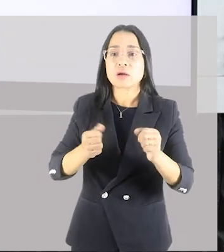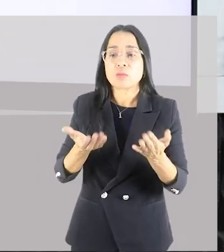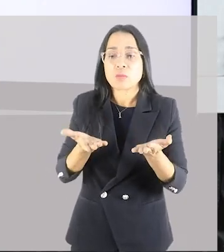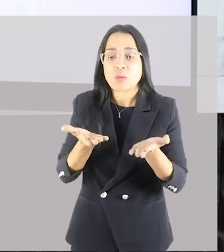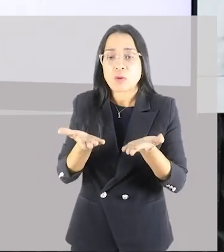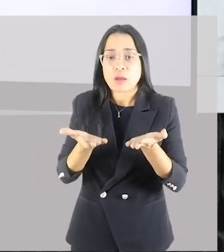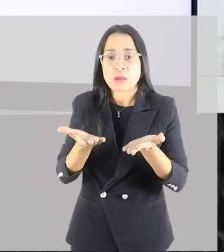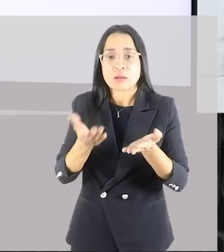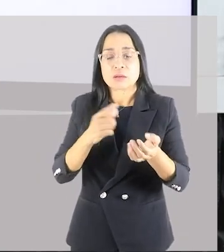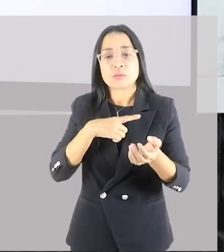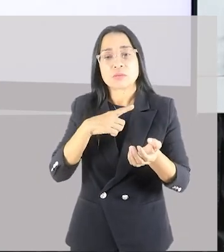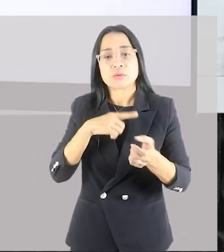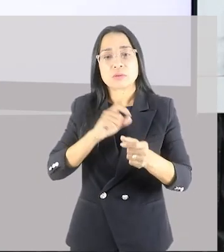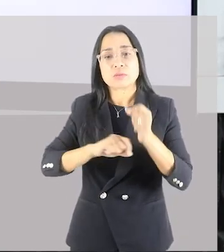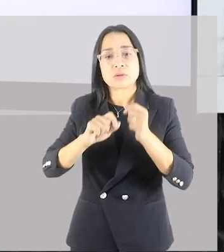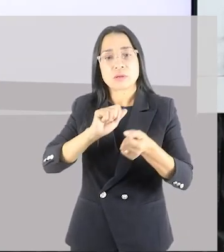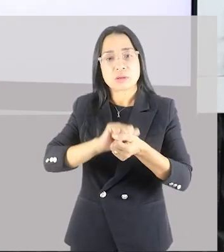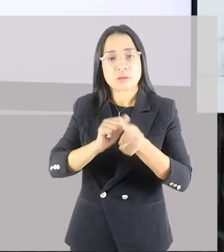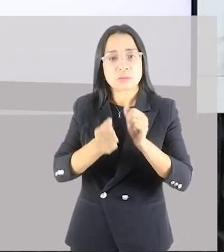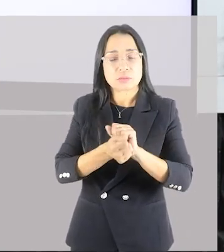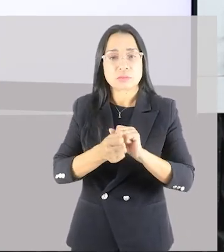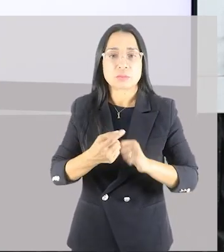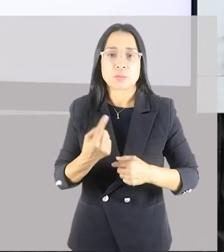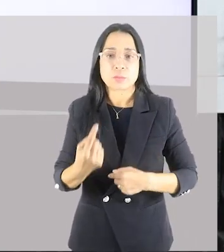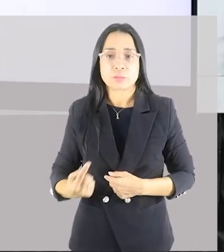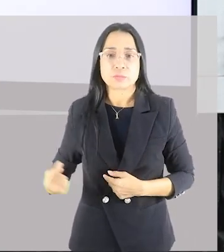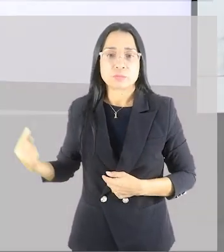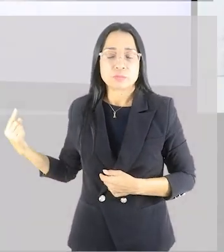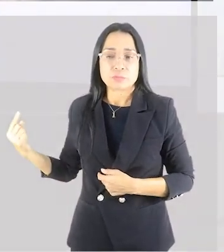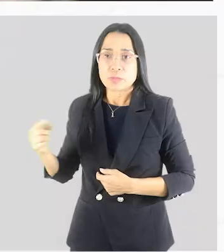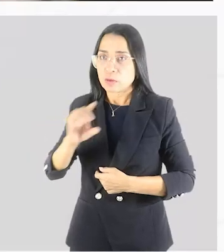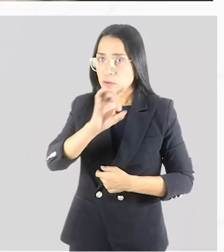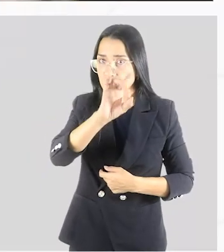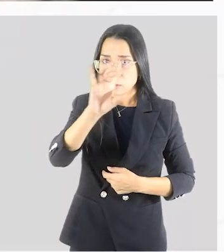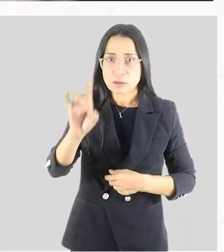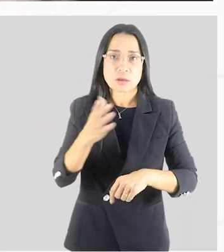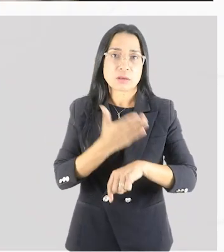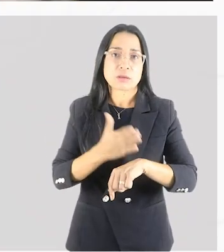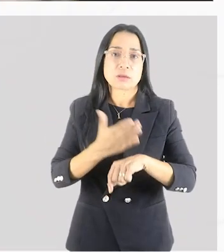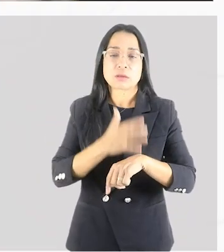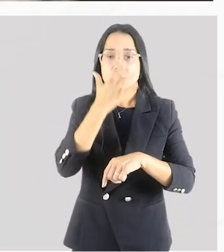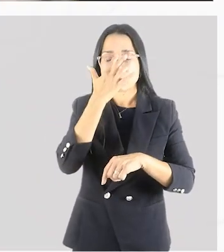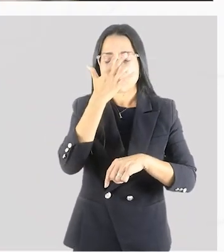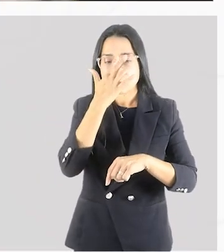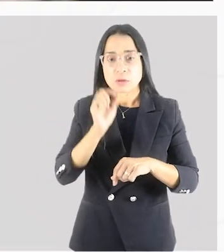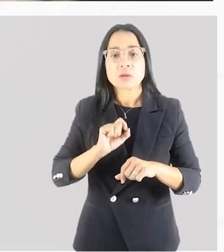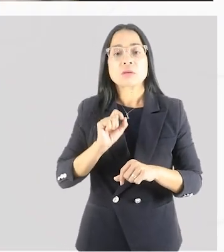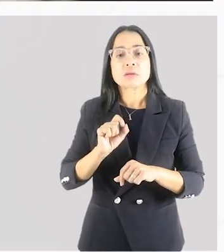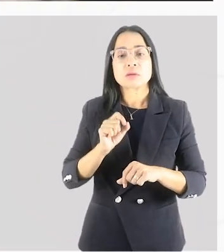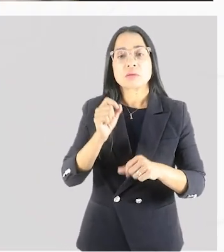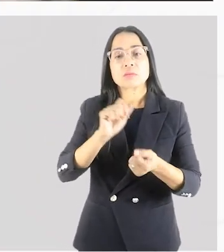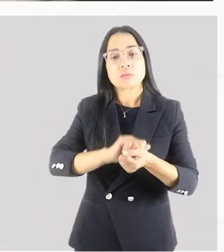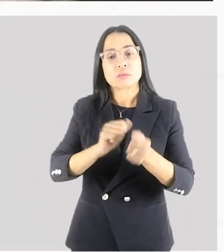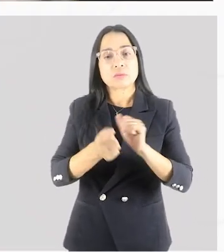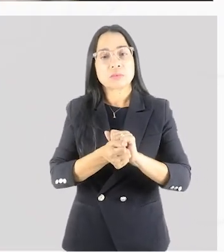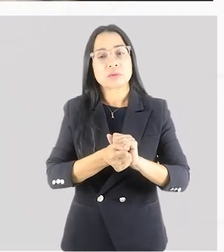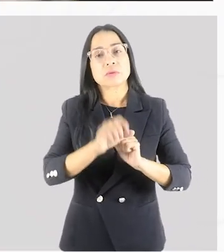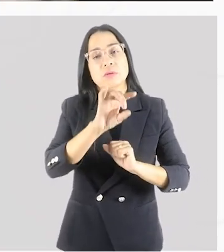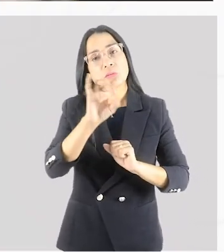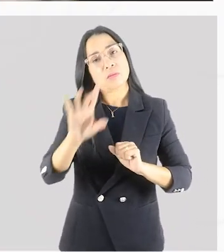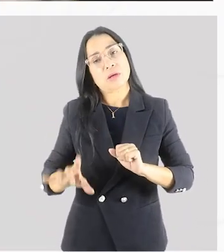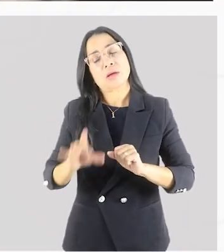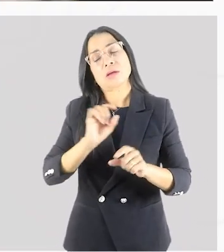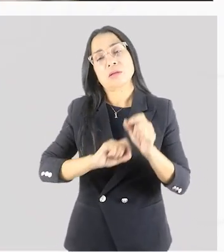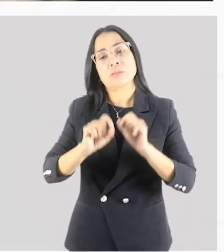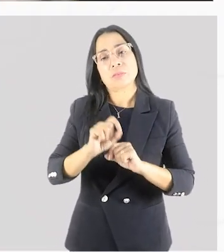adaptação. Beleza? E aí, cada treino vai ter uma adaptação. Cada treino, cada exercício vai ter